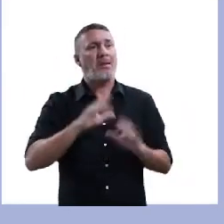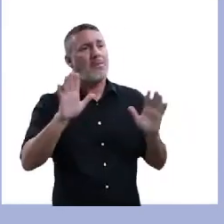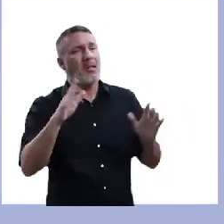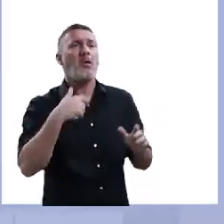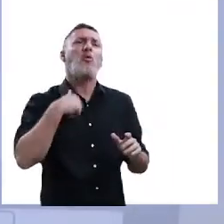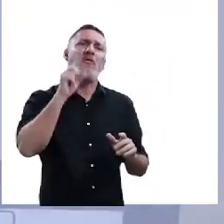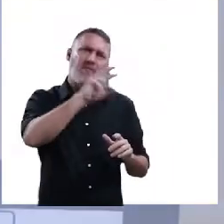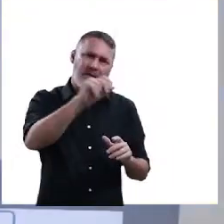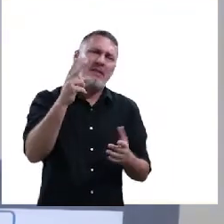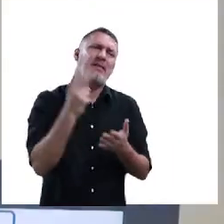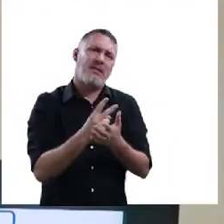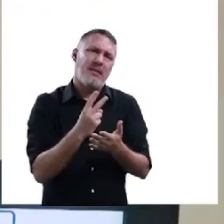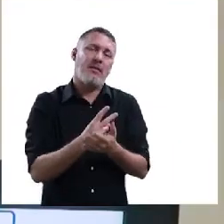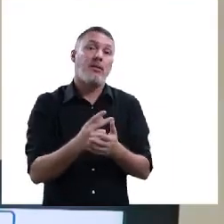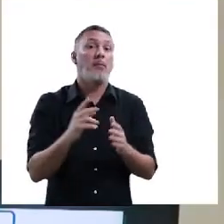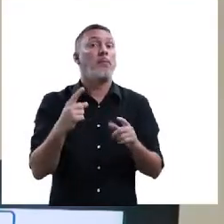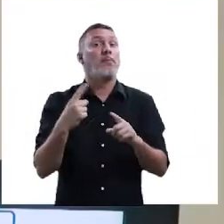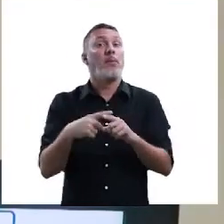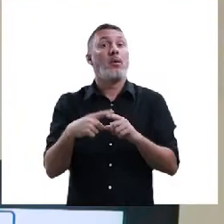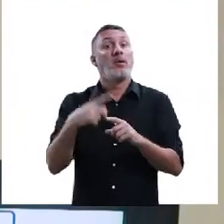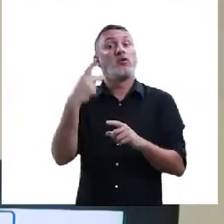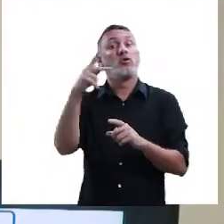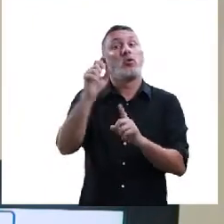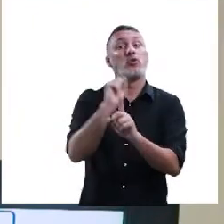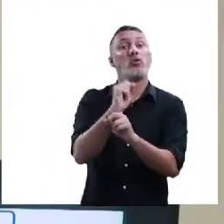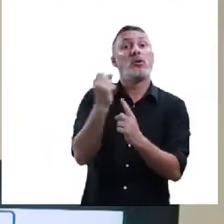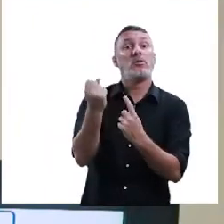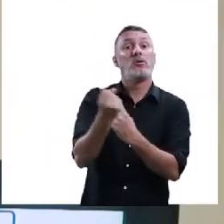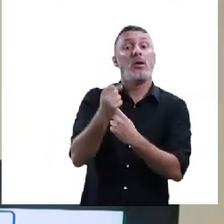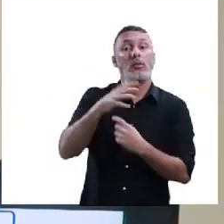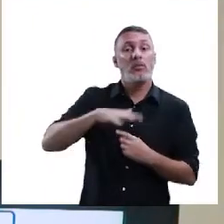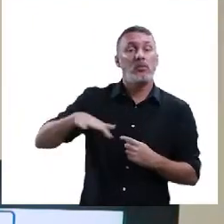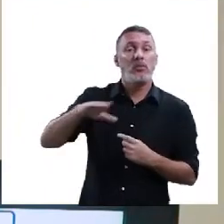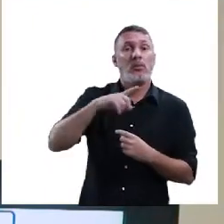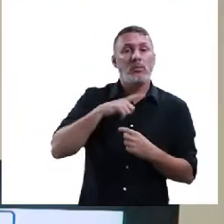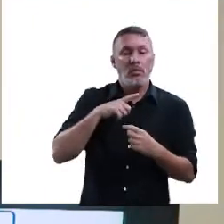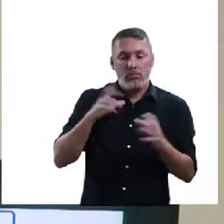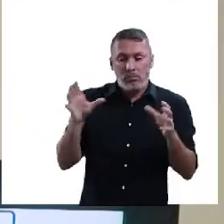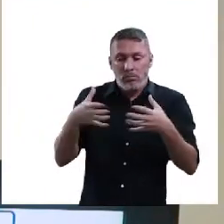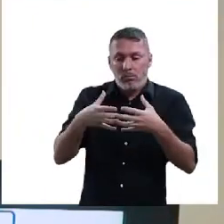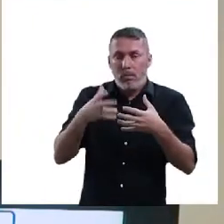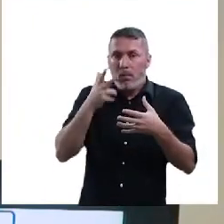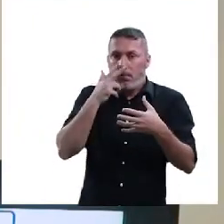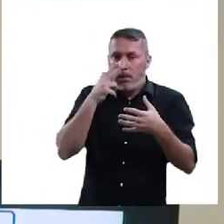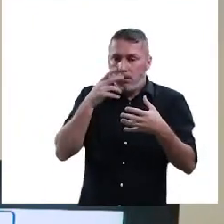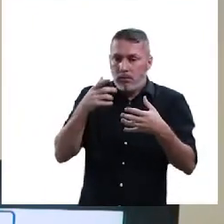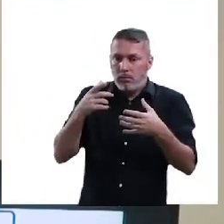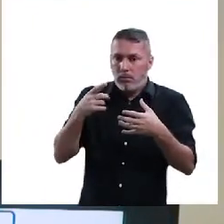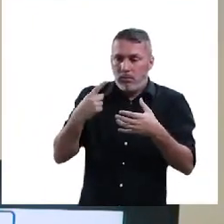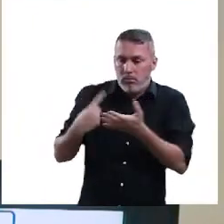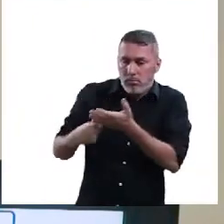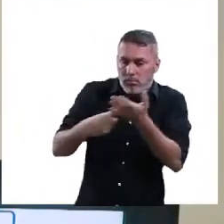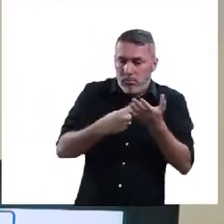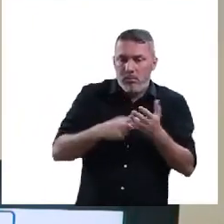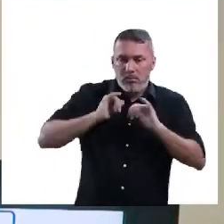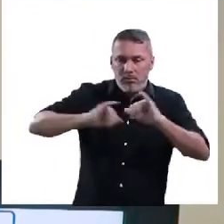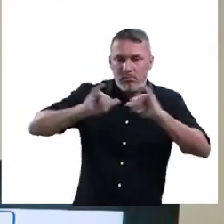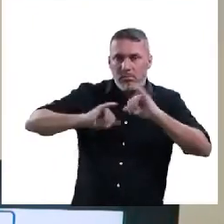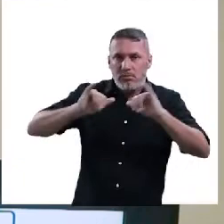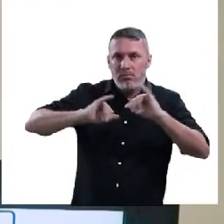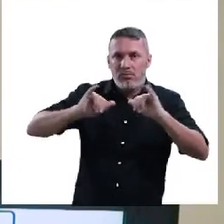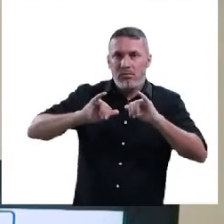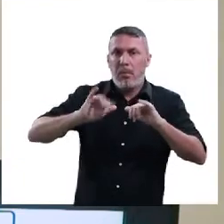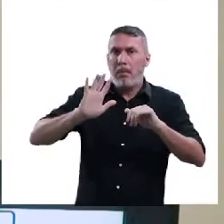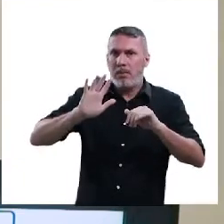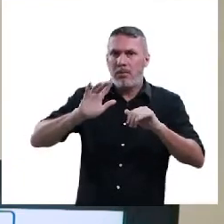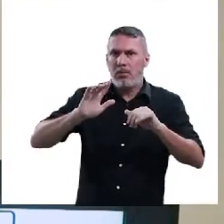isso constantemente. É porque, meu amigo, a bolha social que você faz parte, geralmente, divulga isso. Mas isso não é normal, você não